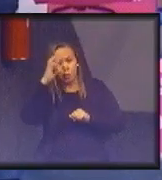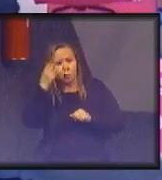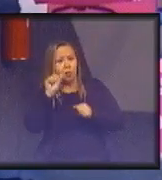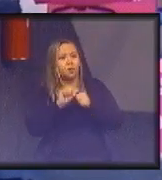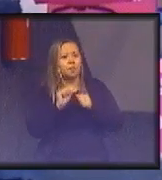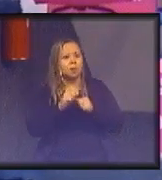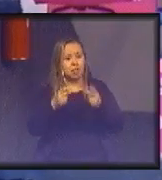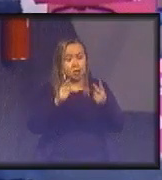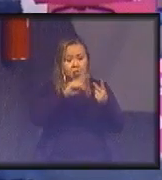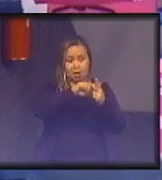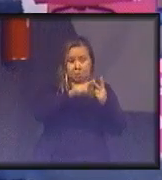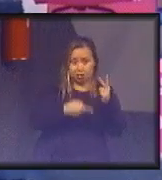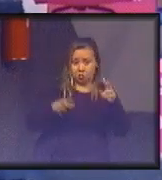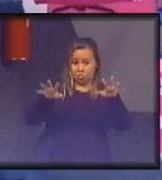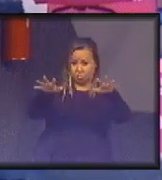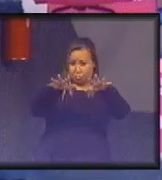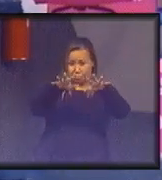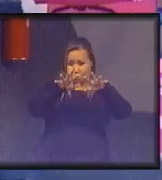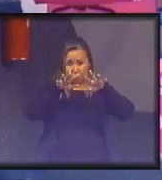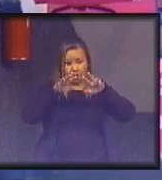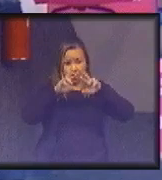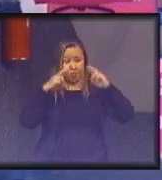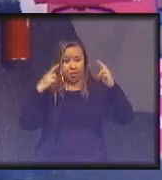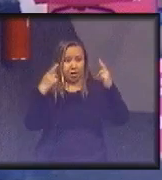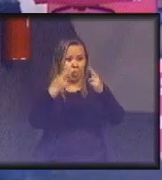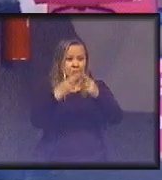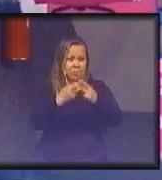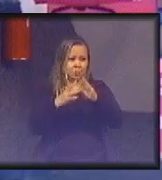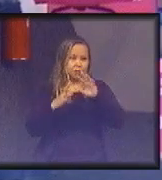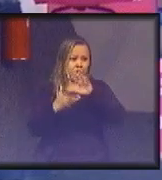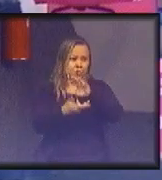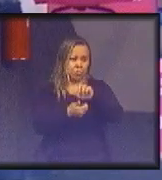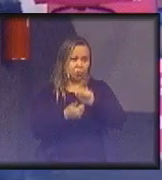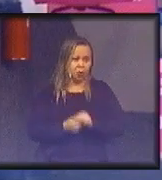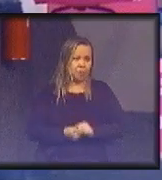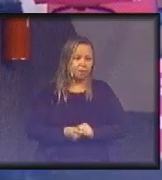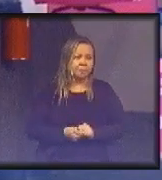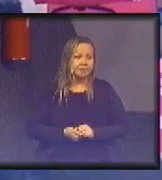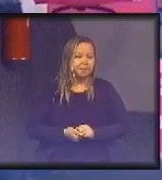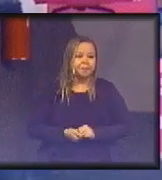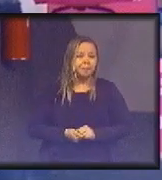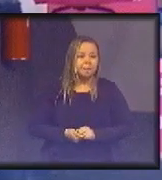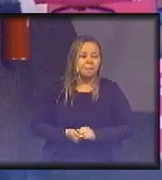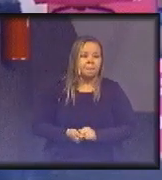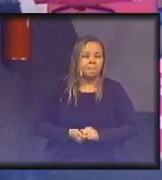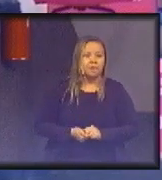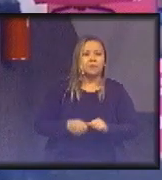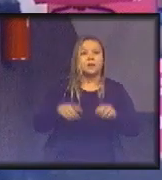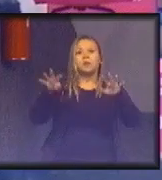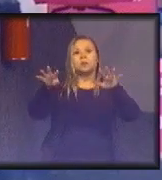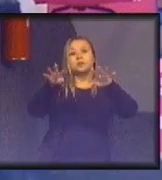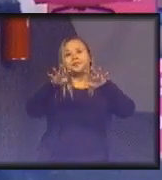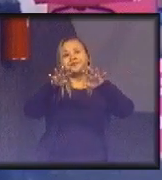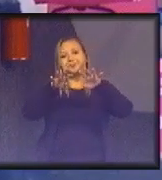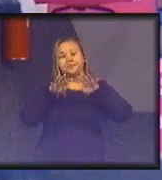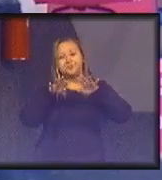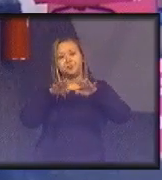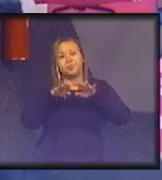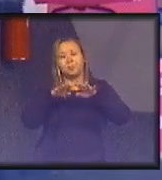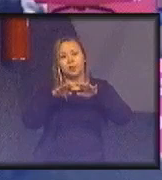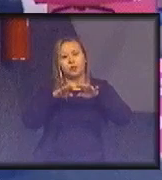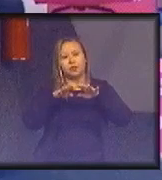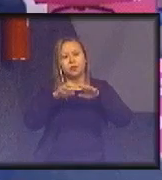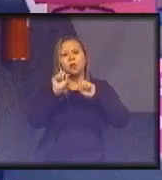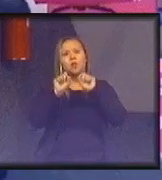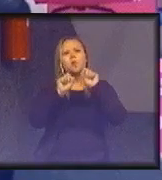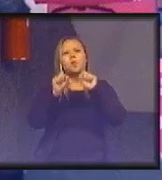grande conferência, que, aliás, estava prevista para ser alguns anos depois de 1972, que é a Conferência do Rio. Por que a